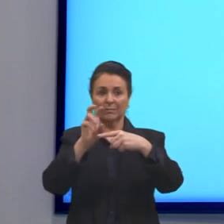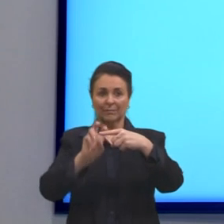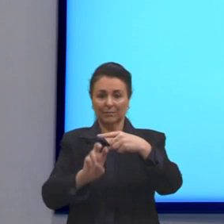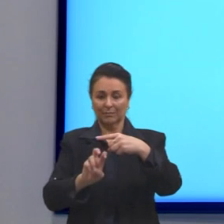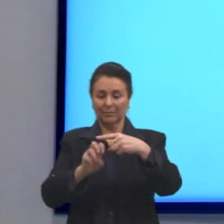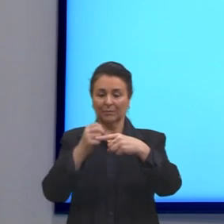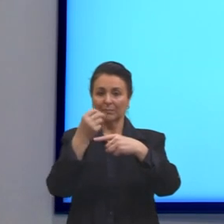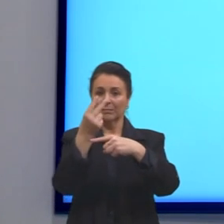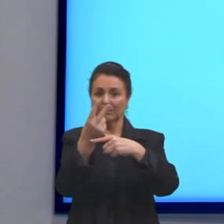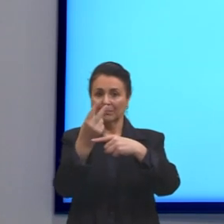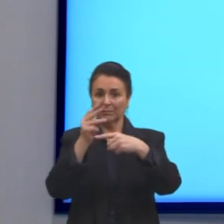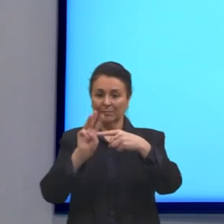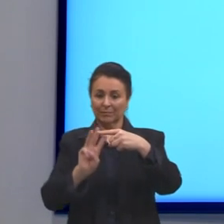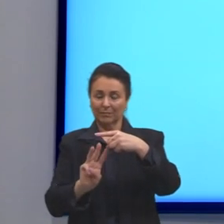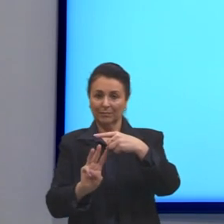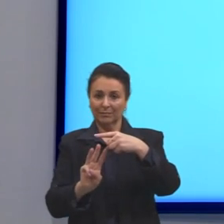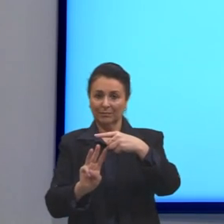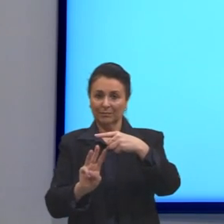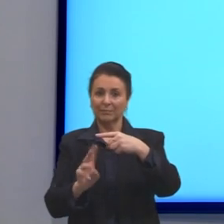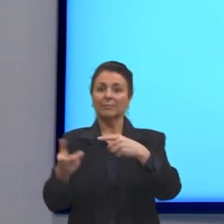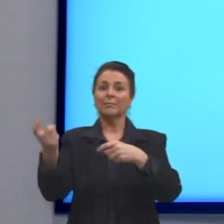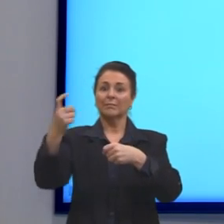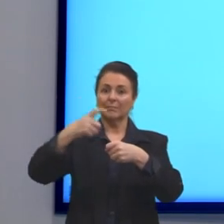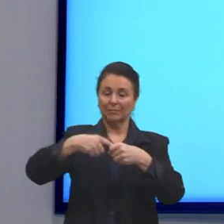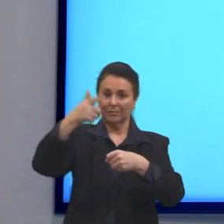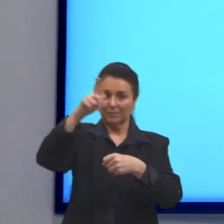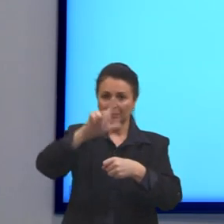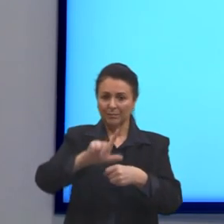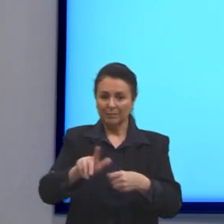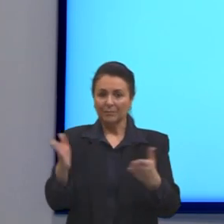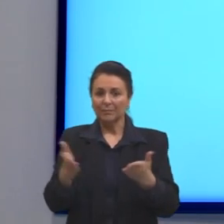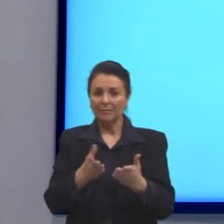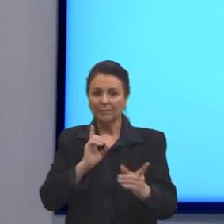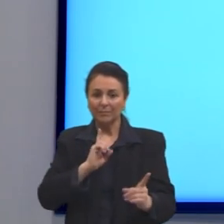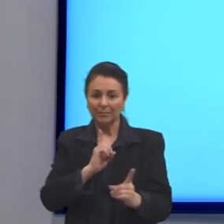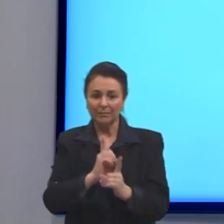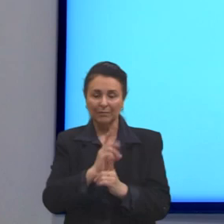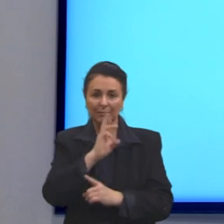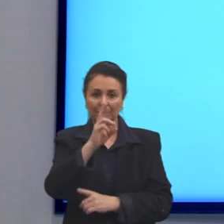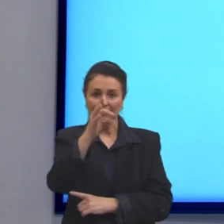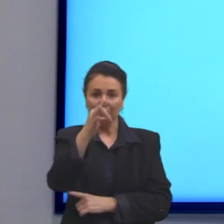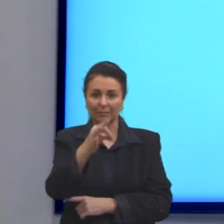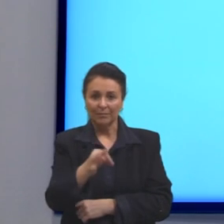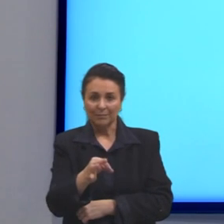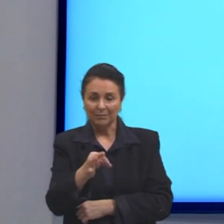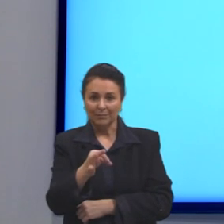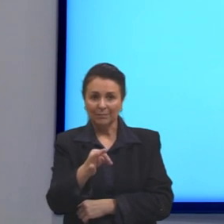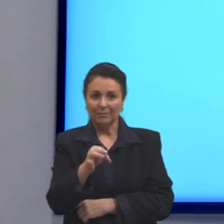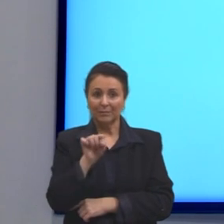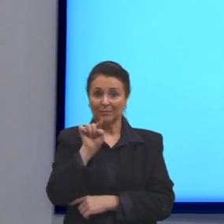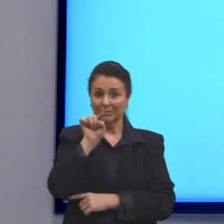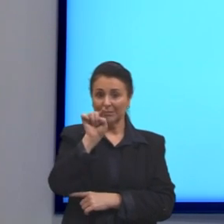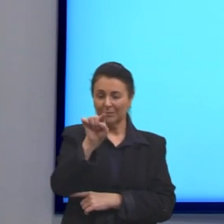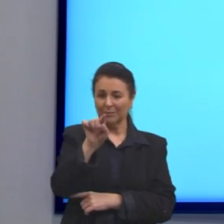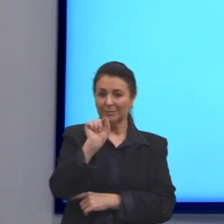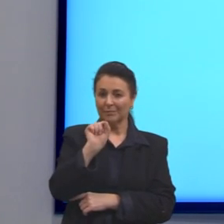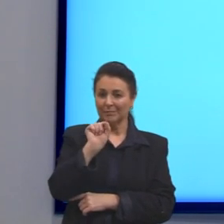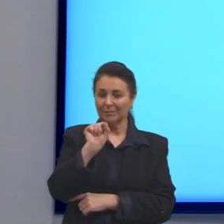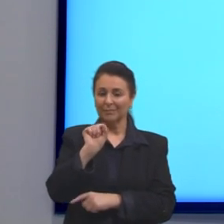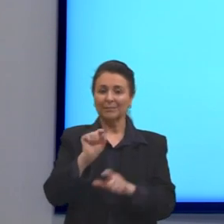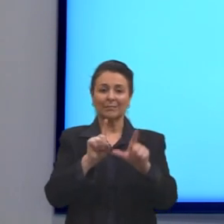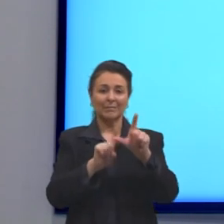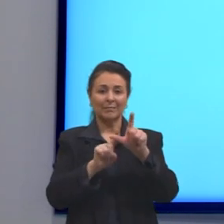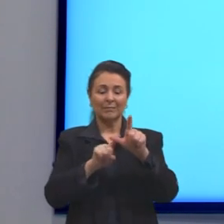Voltamos lá nas nossas alternativas e procuramos a resposta correta, que neste caso, então, seria a letra